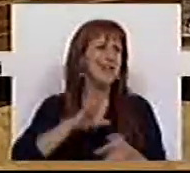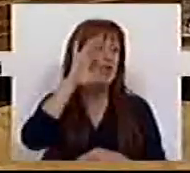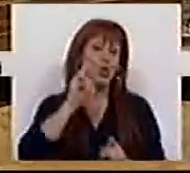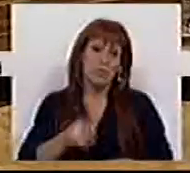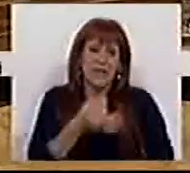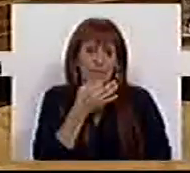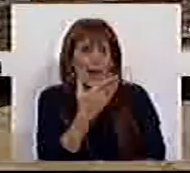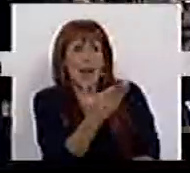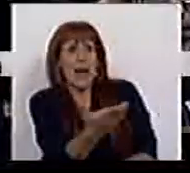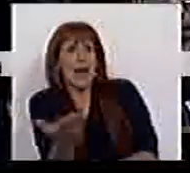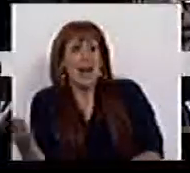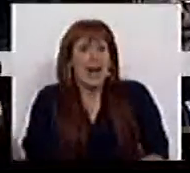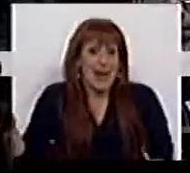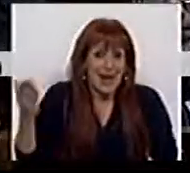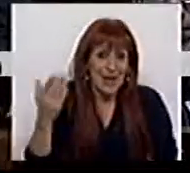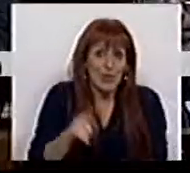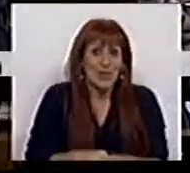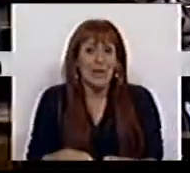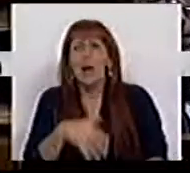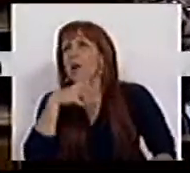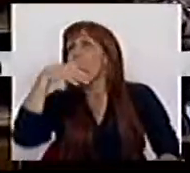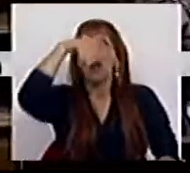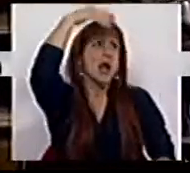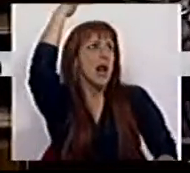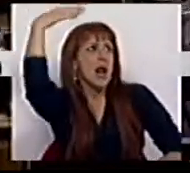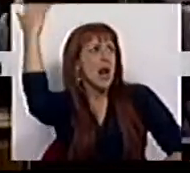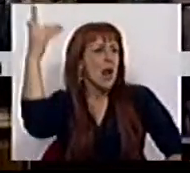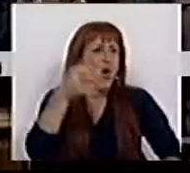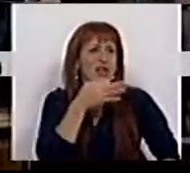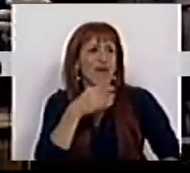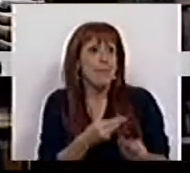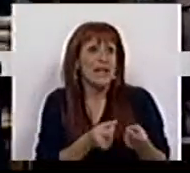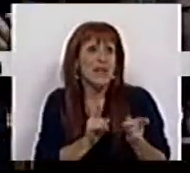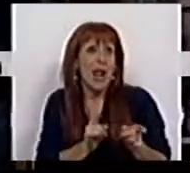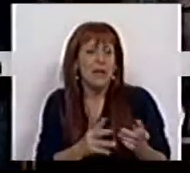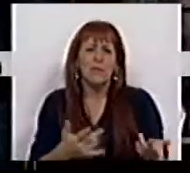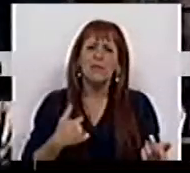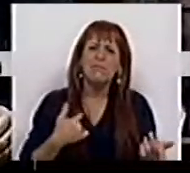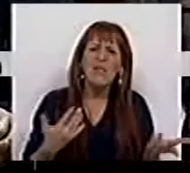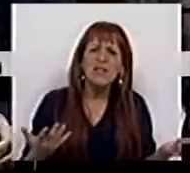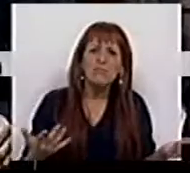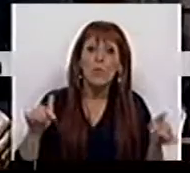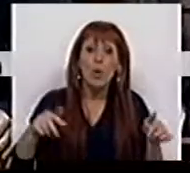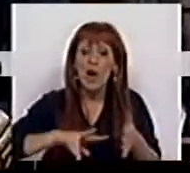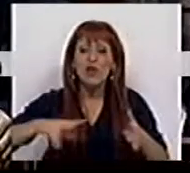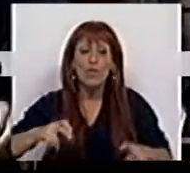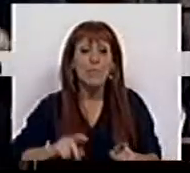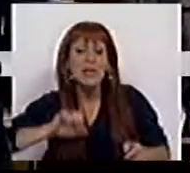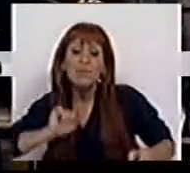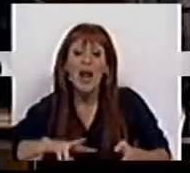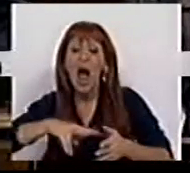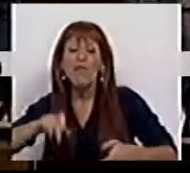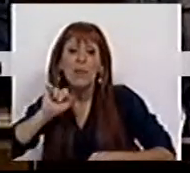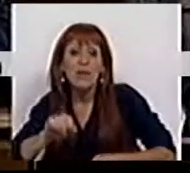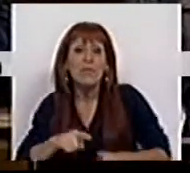tomasse a palavra, tal é a eloquência com que gosta de falar destas matérias, mas pelos vistos a reforma da reforma